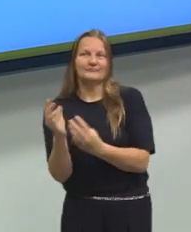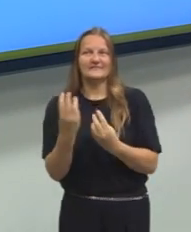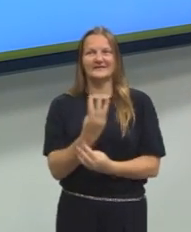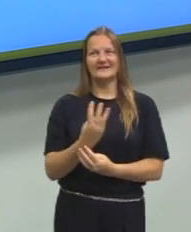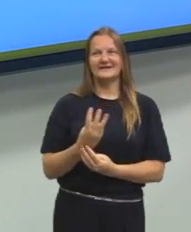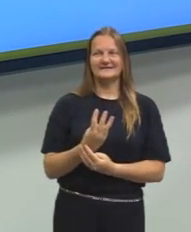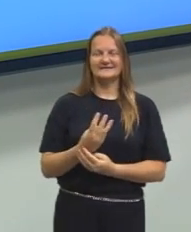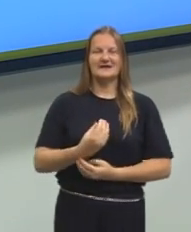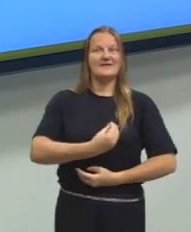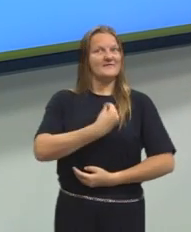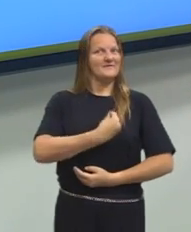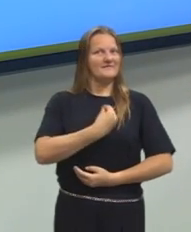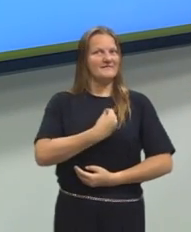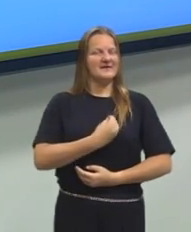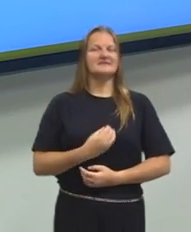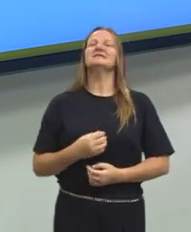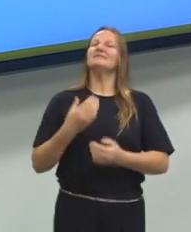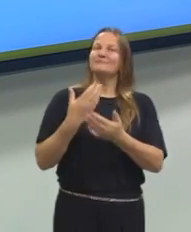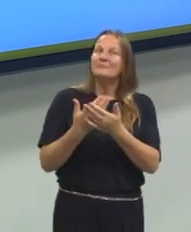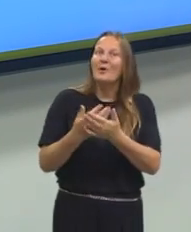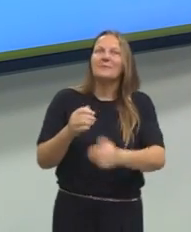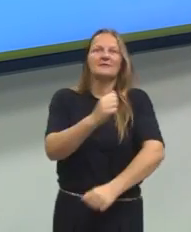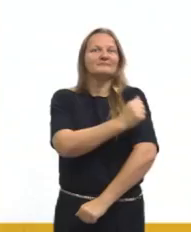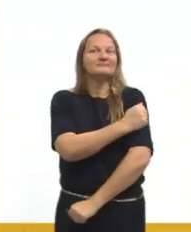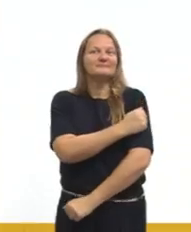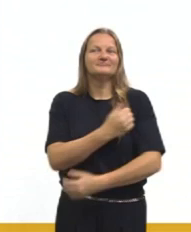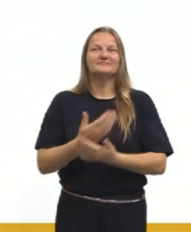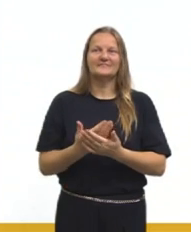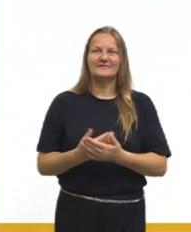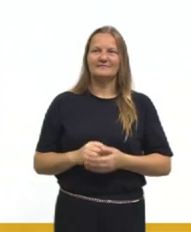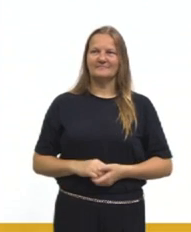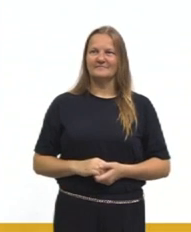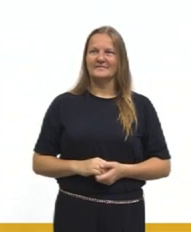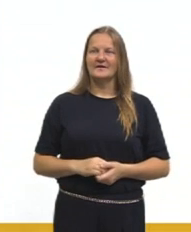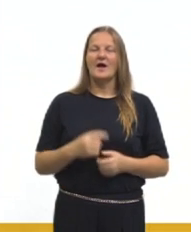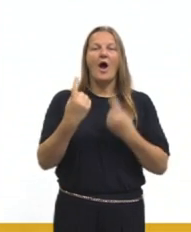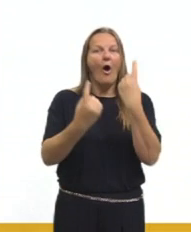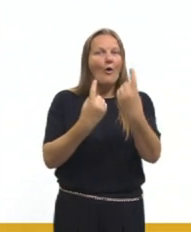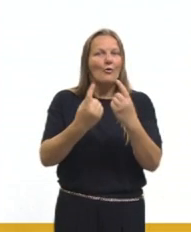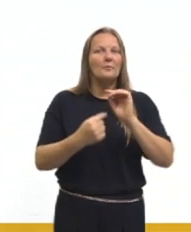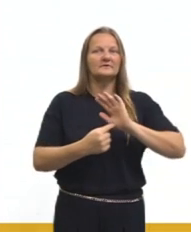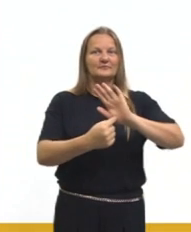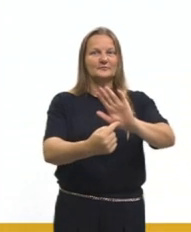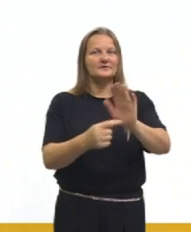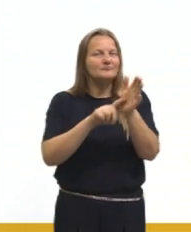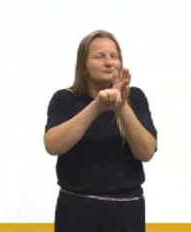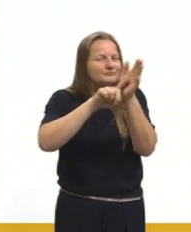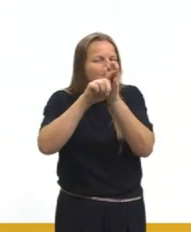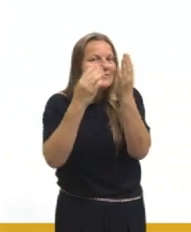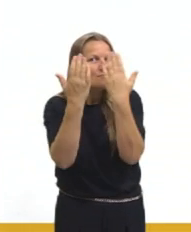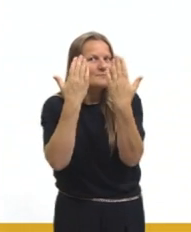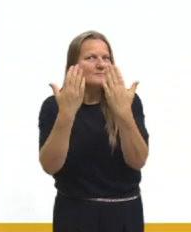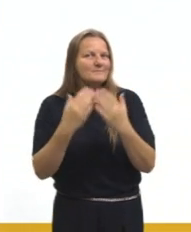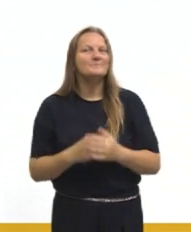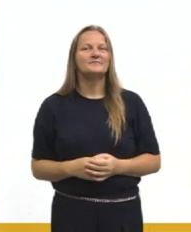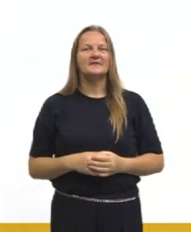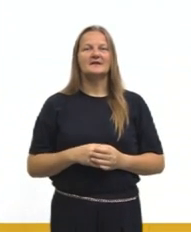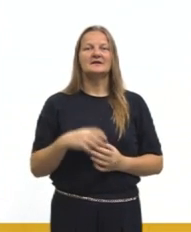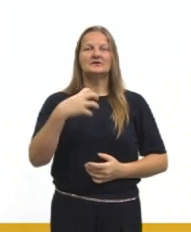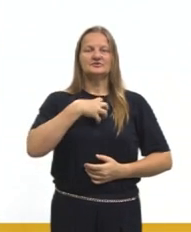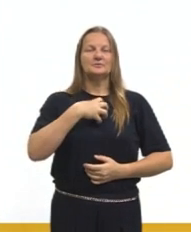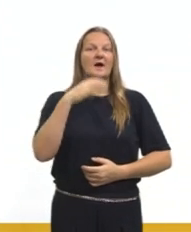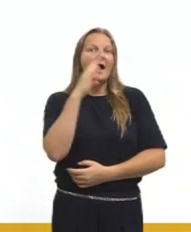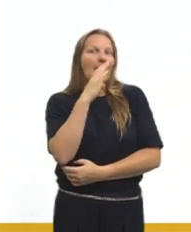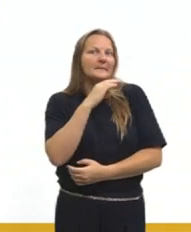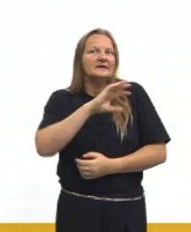das vivências dos estudantes. Eu separei algumas questões para a gente dar uma analisada. De uma forma bem